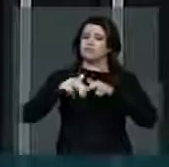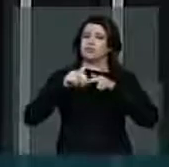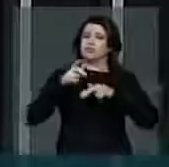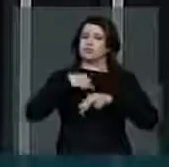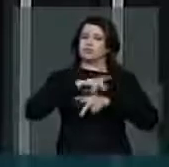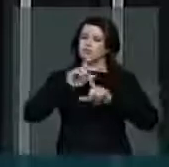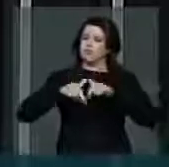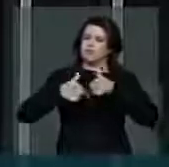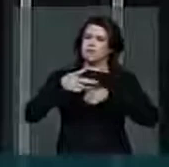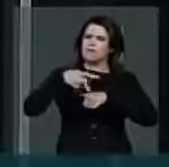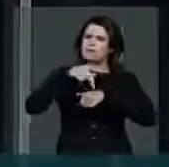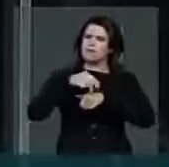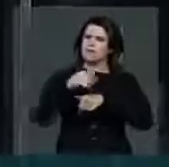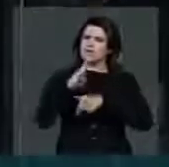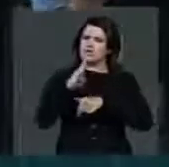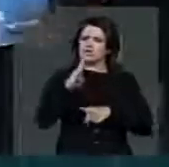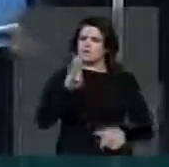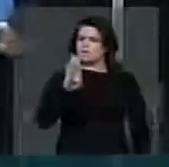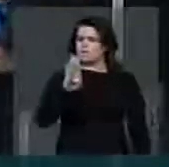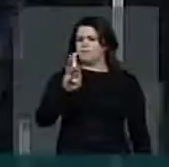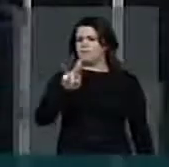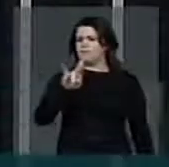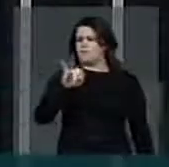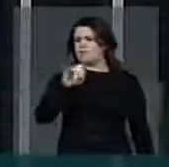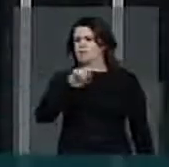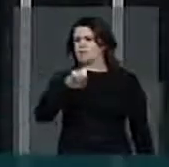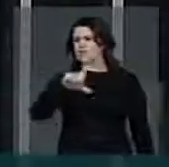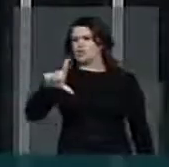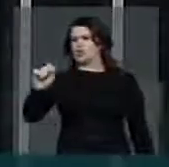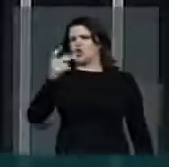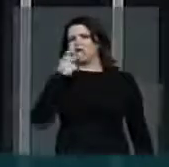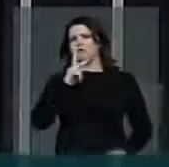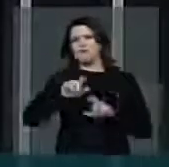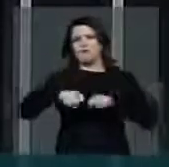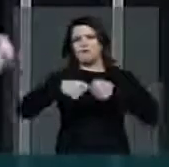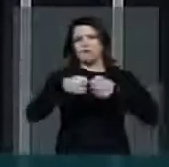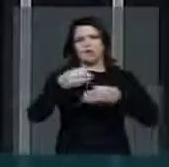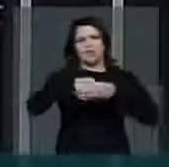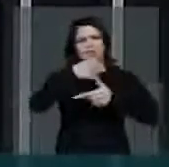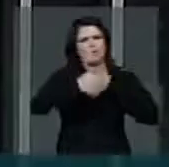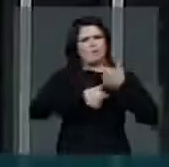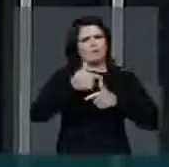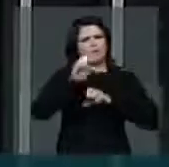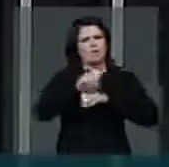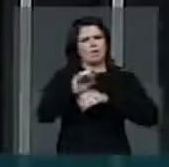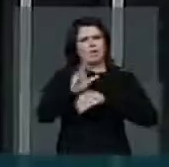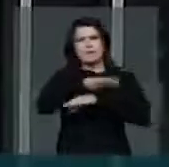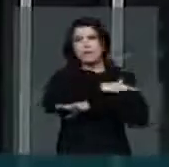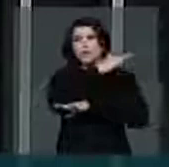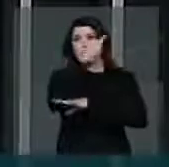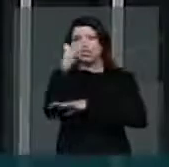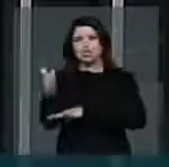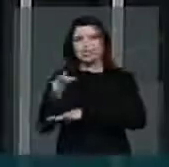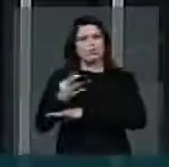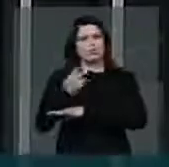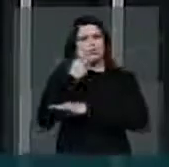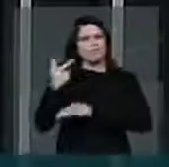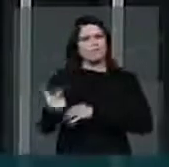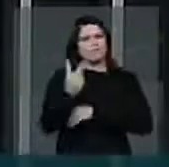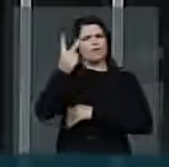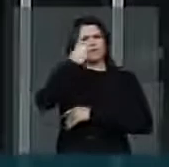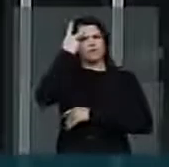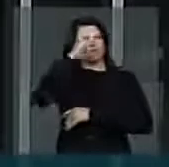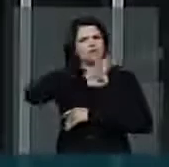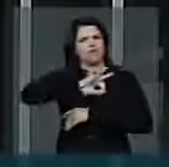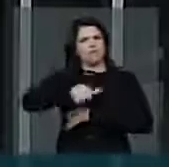nacionalismo que Brizola tanto defendeu, as causas de um trabalhismo verdadeiro, de uma educação em tempo integral, com valorização dos